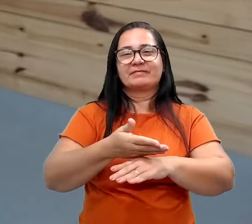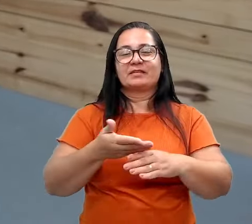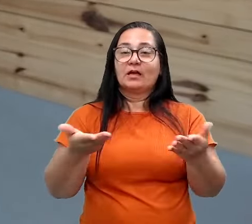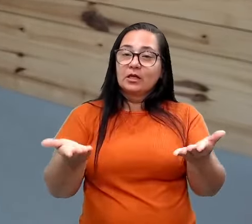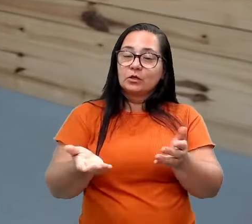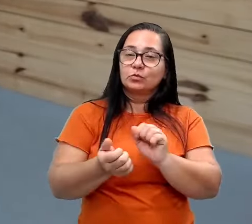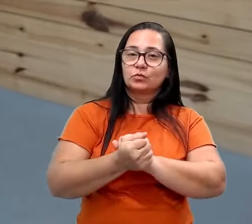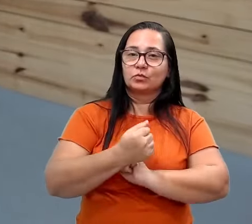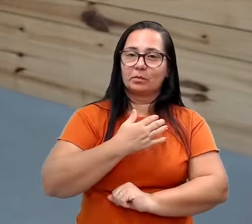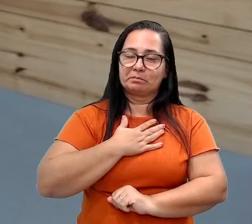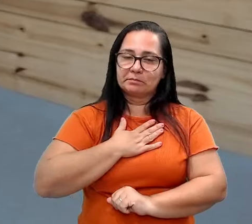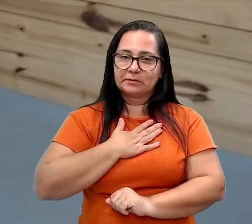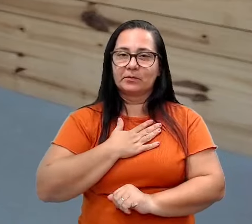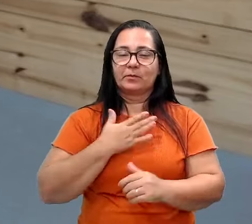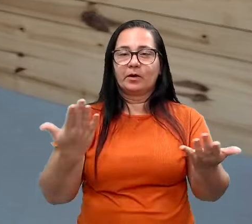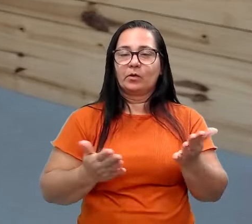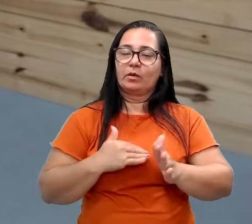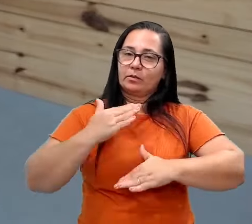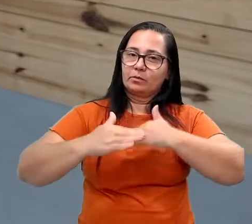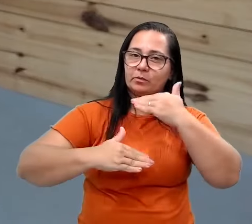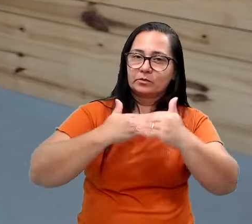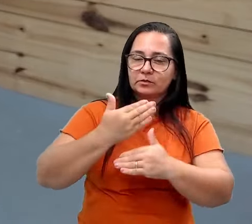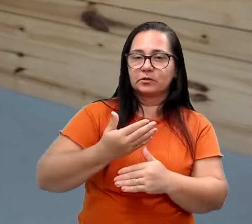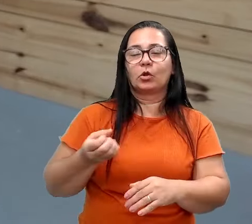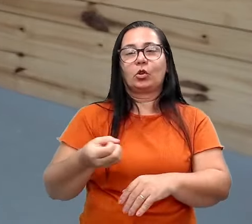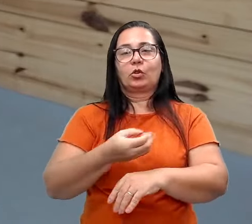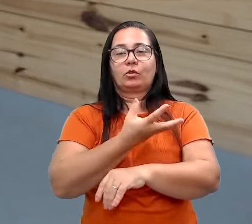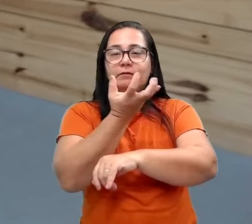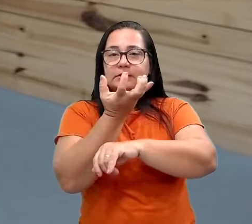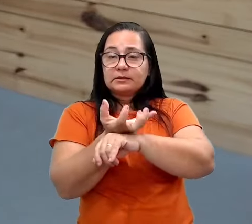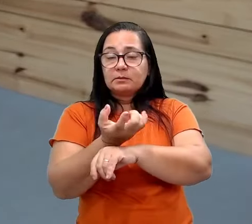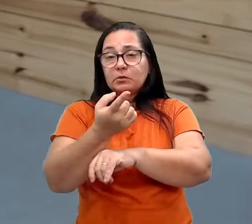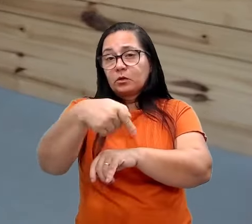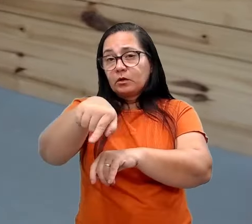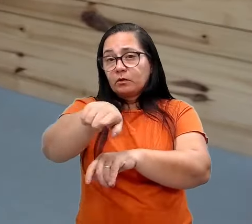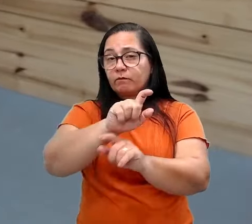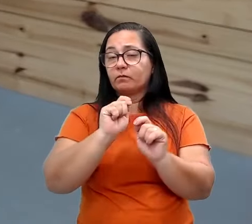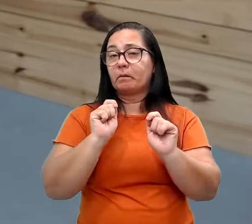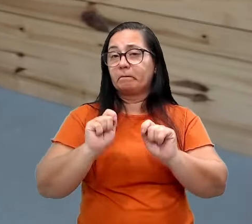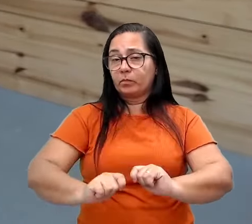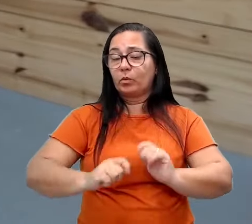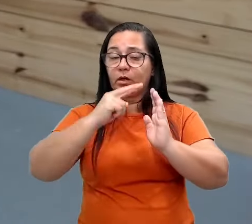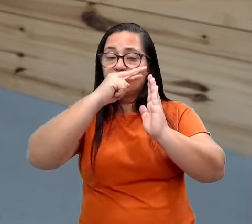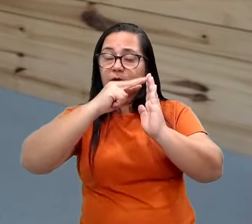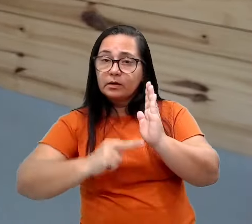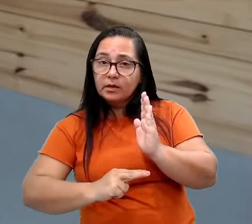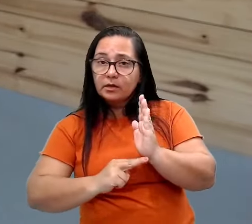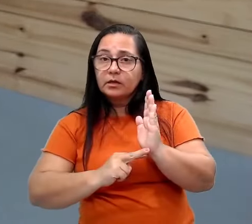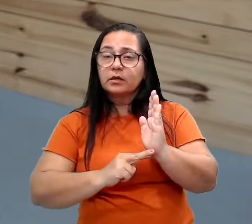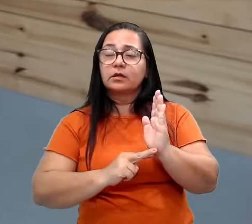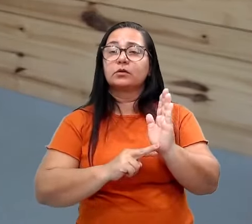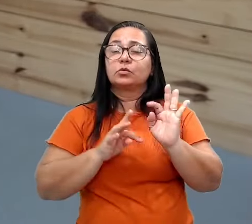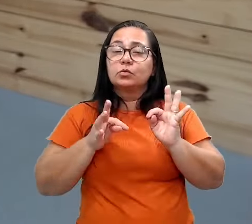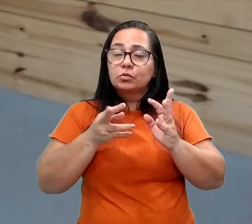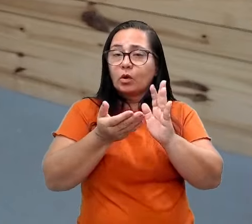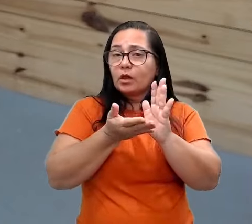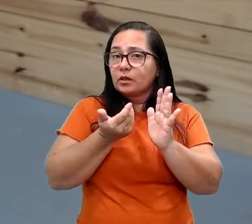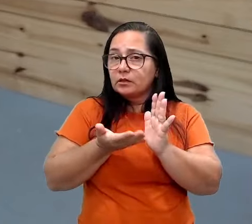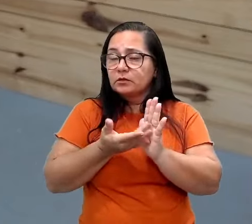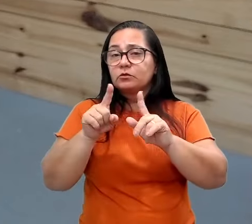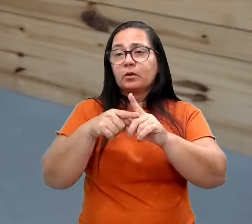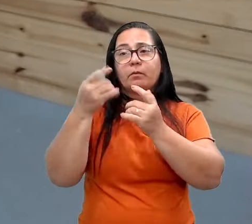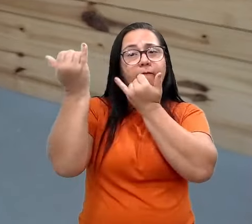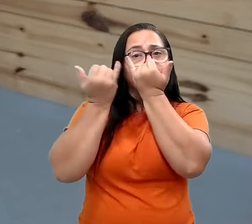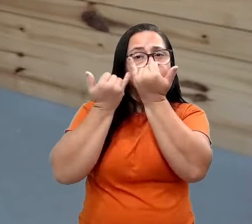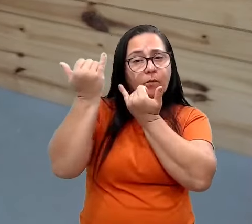comigo nesse processo, dessa nova disciplina. Que vocês possam ler todo o e-book, trazer mais informações